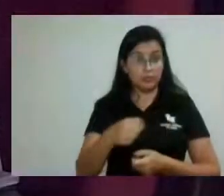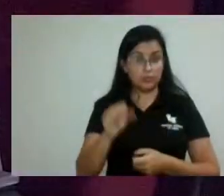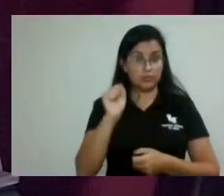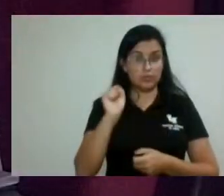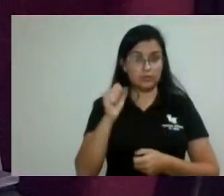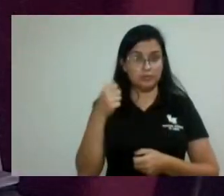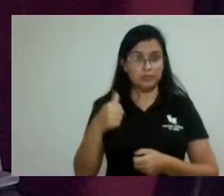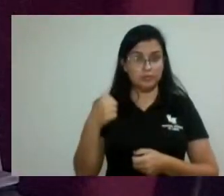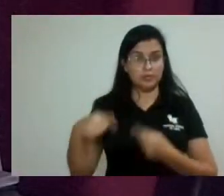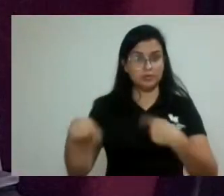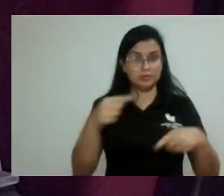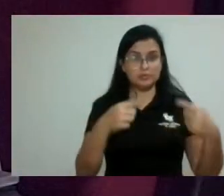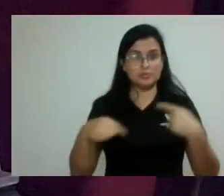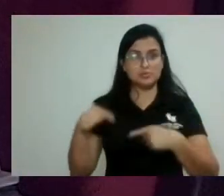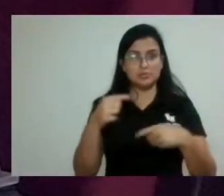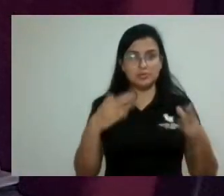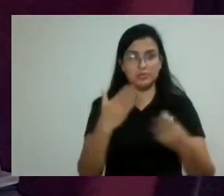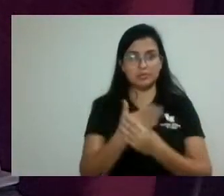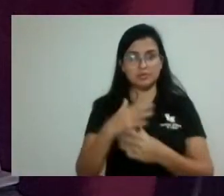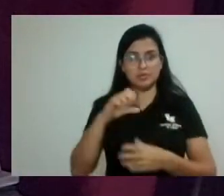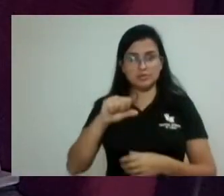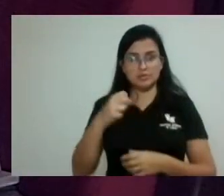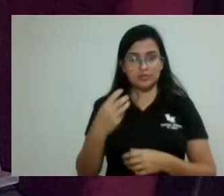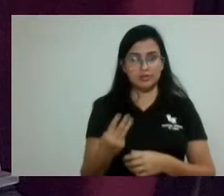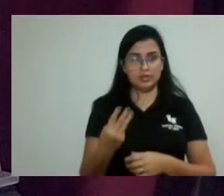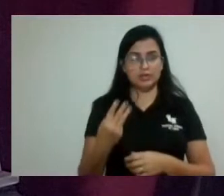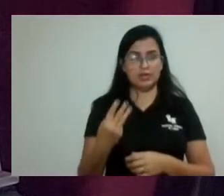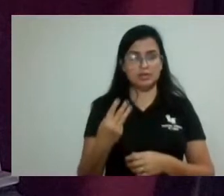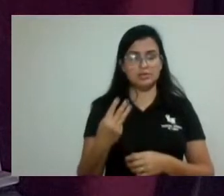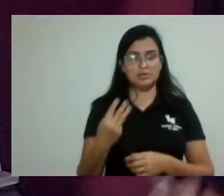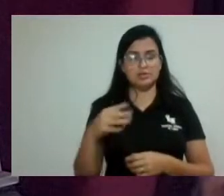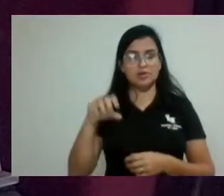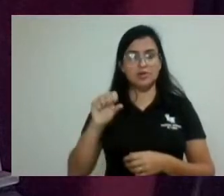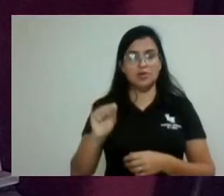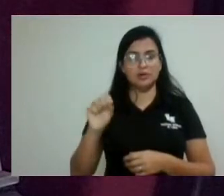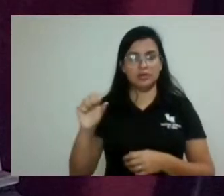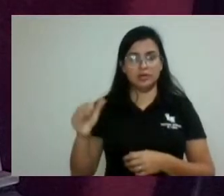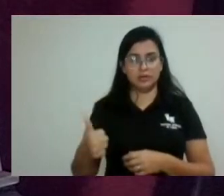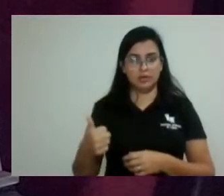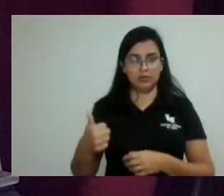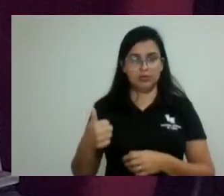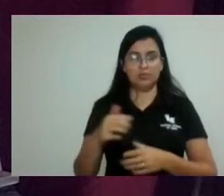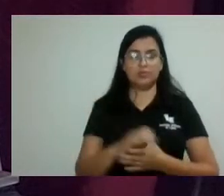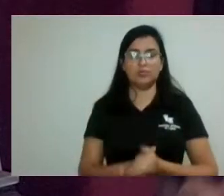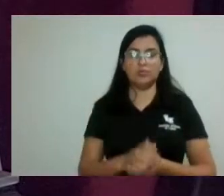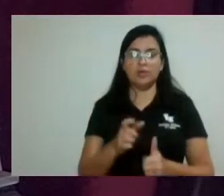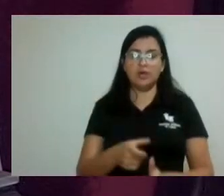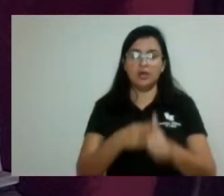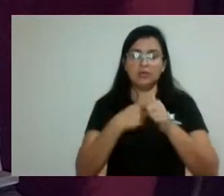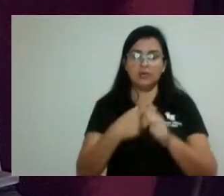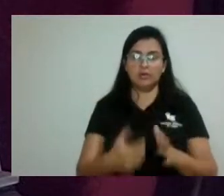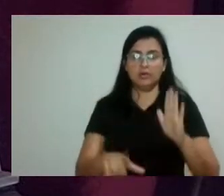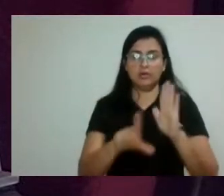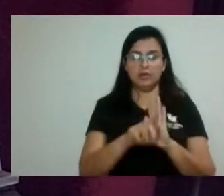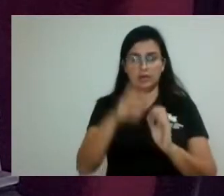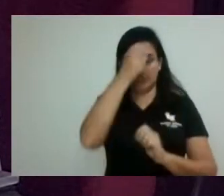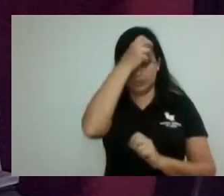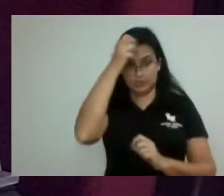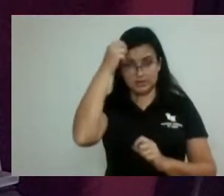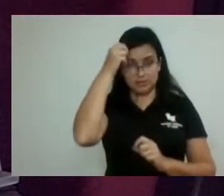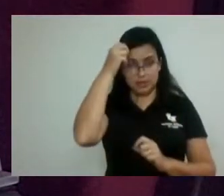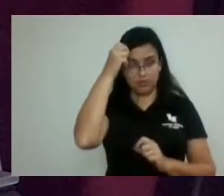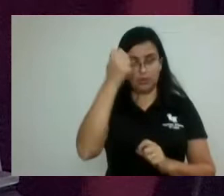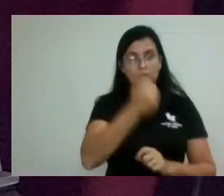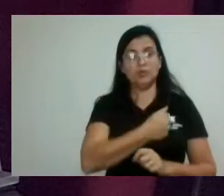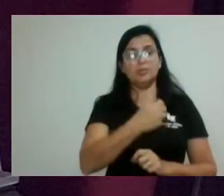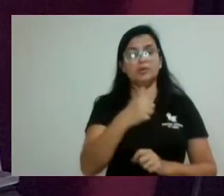processo 93-81-2022, revoga a lei municipal número 3-970-22, de